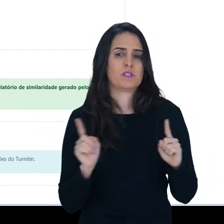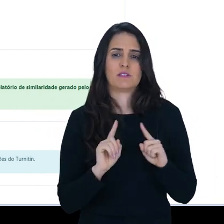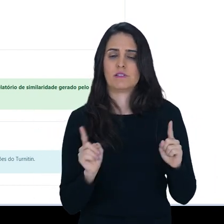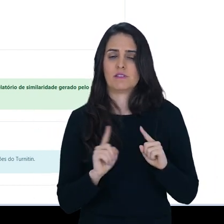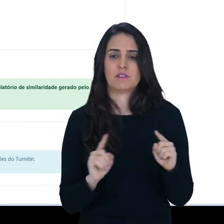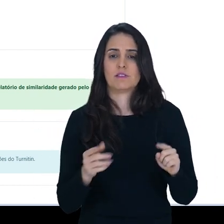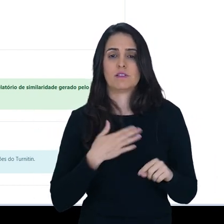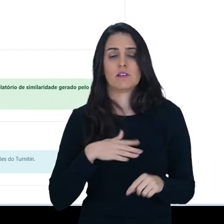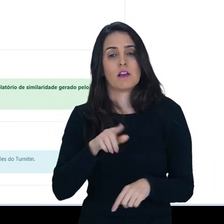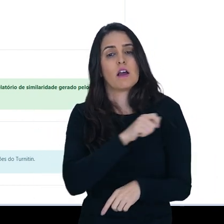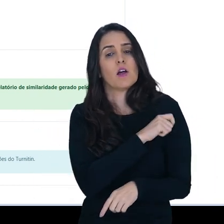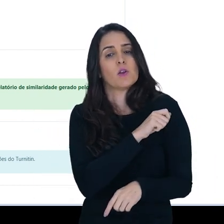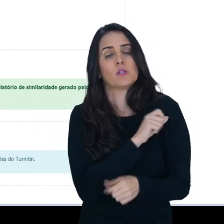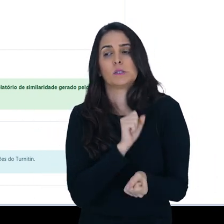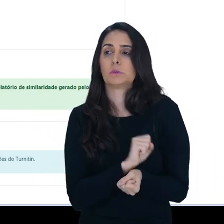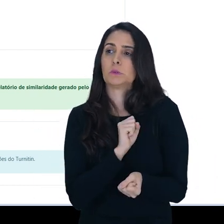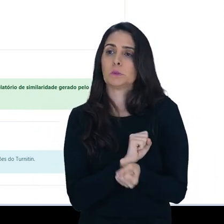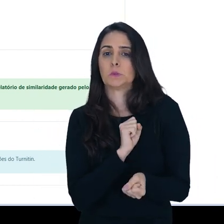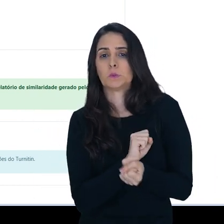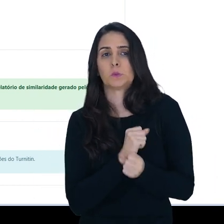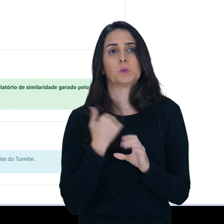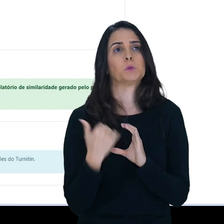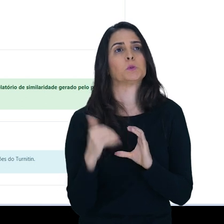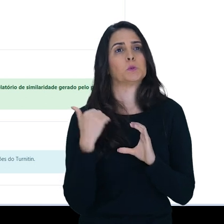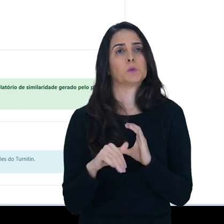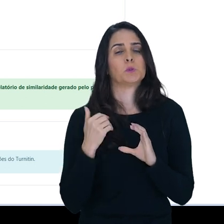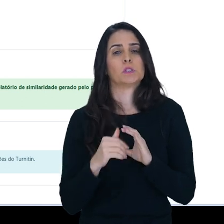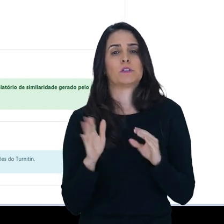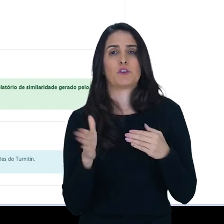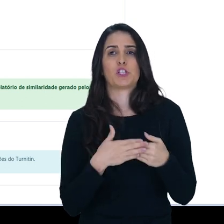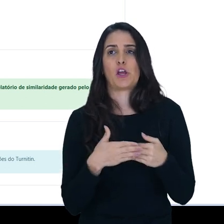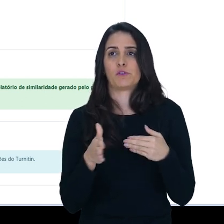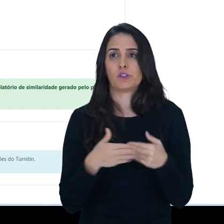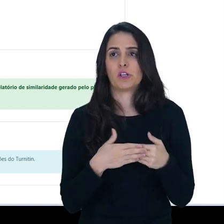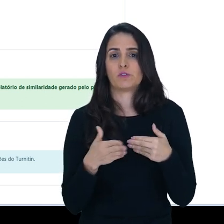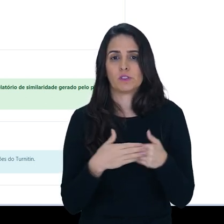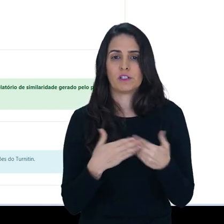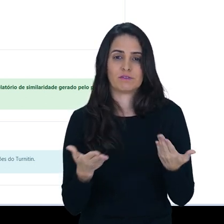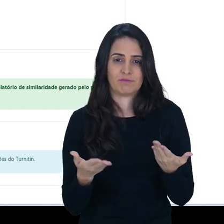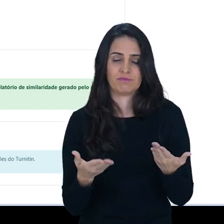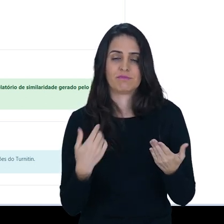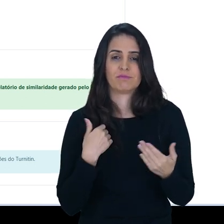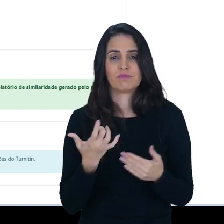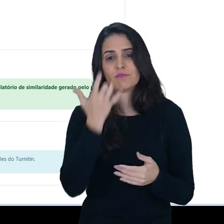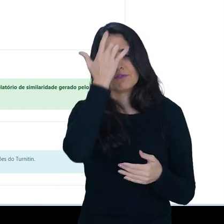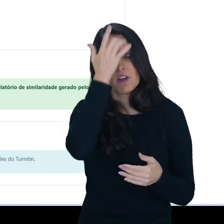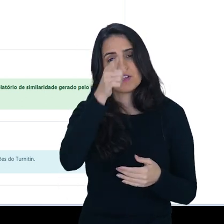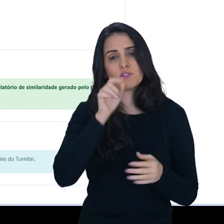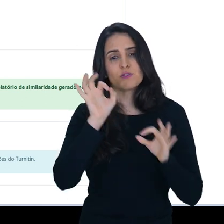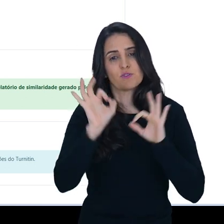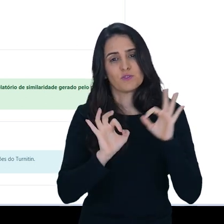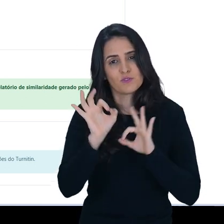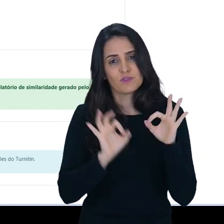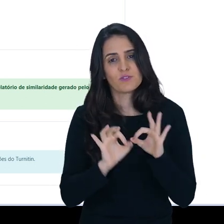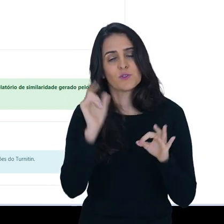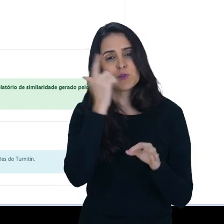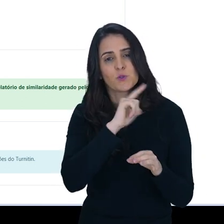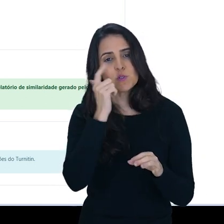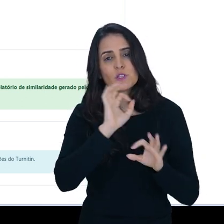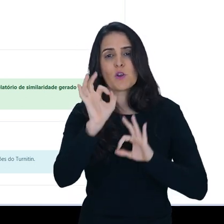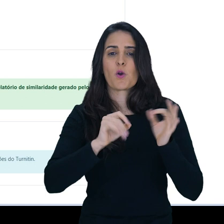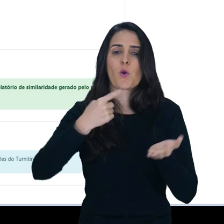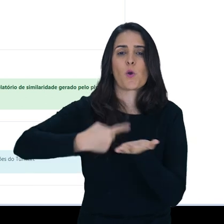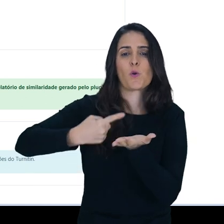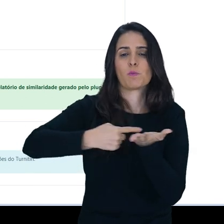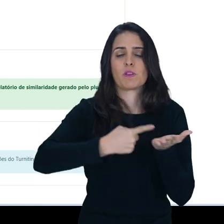do seu horário de trabalho, enquanto o aluno está esperando ou enviando mensagem que a sala não está disponível. Então, essa é uma forma de você se